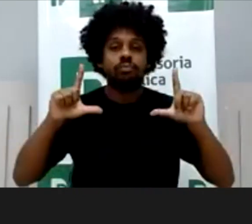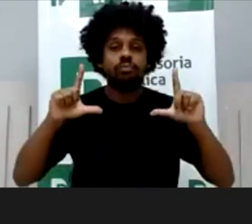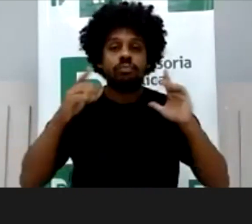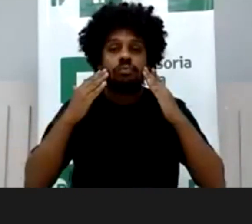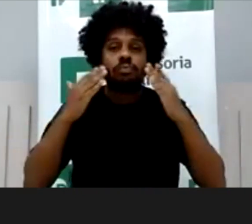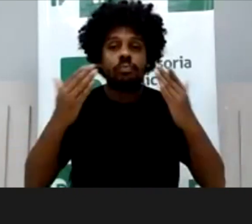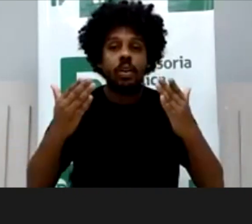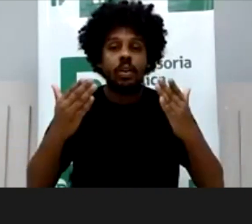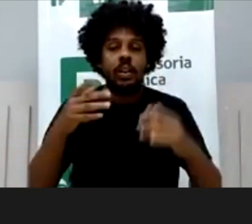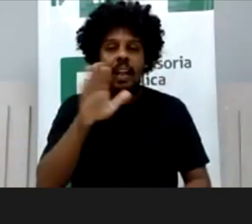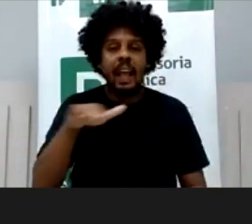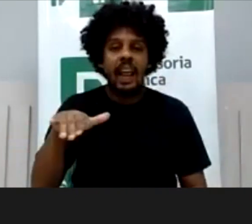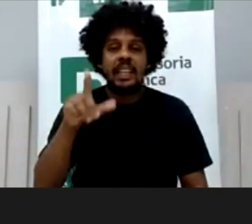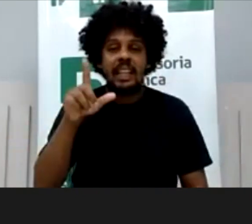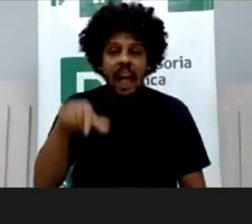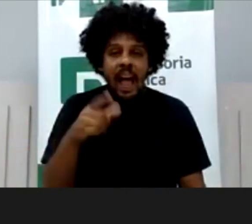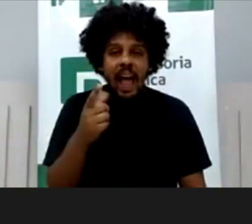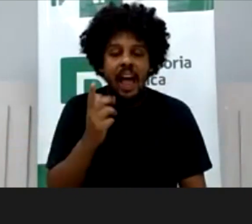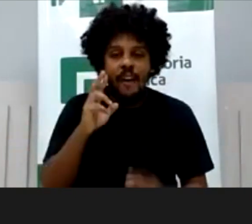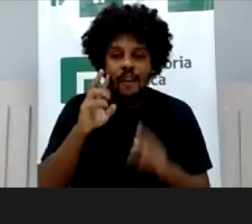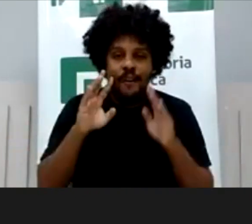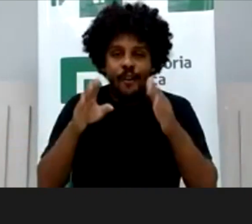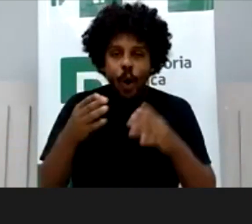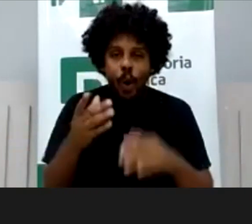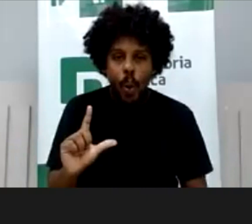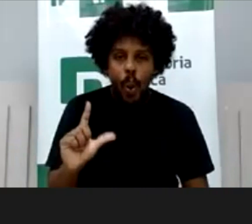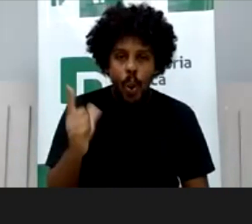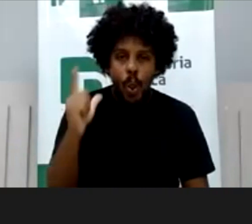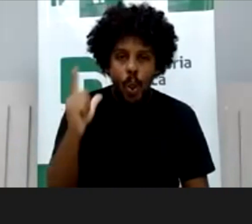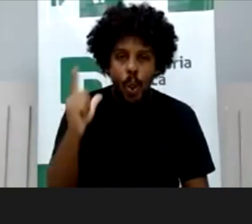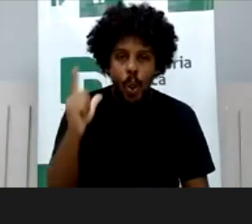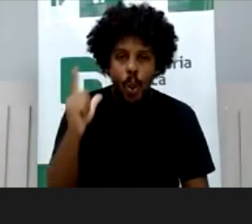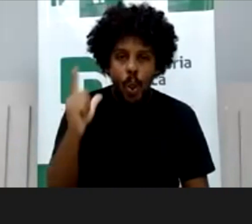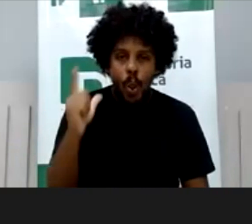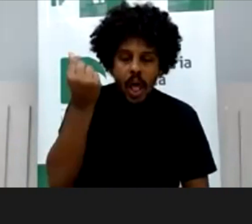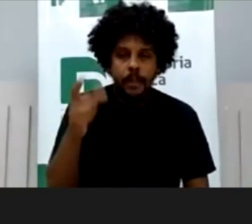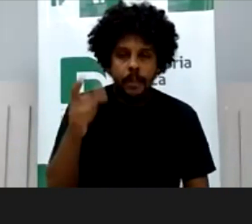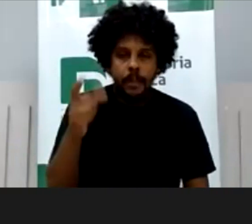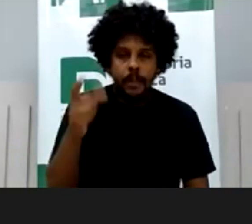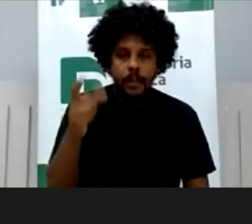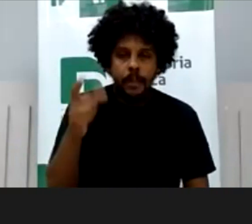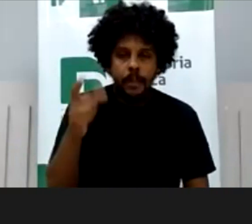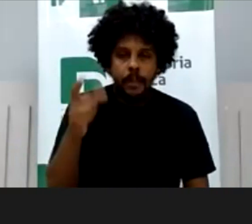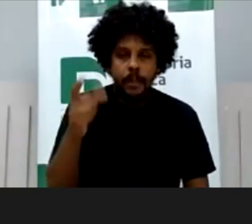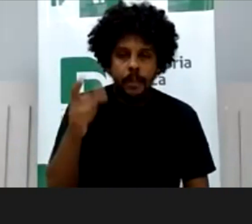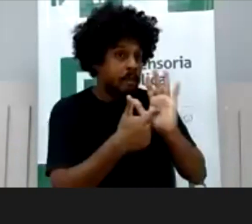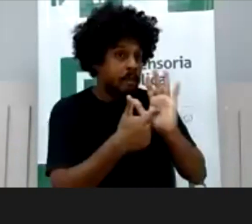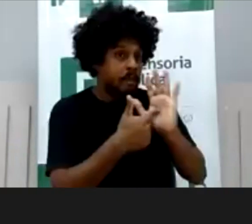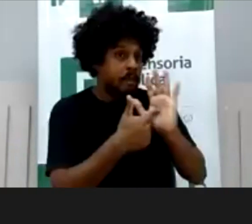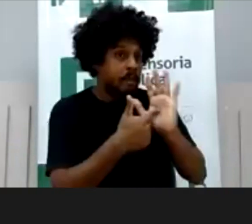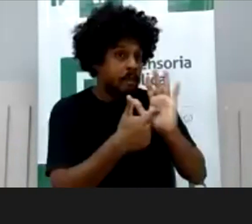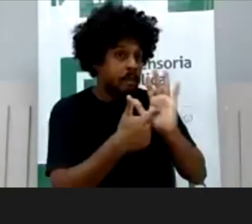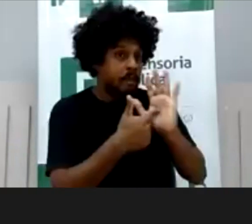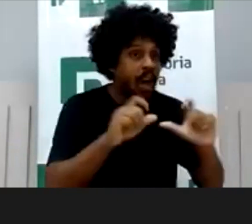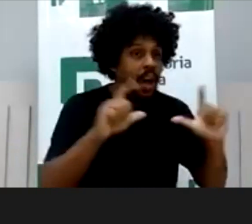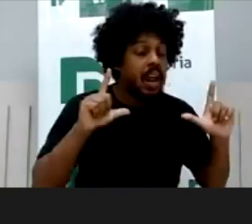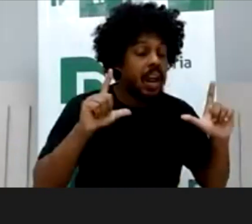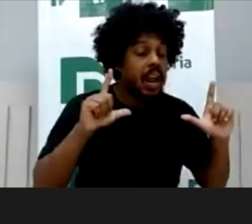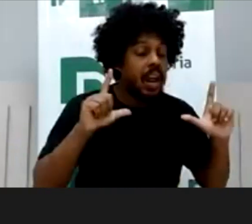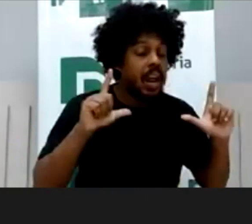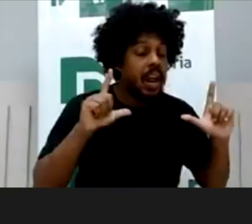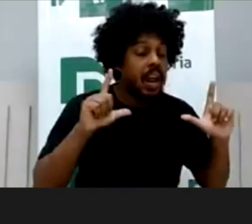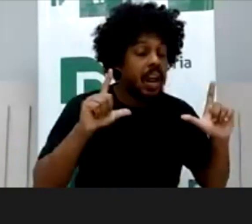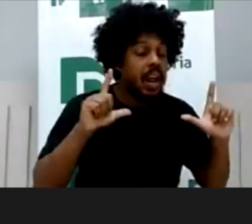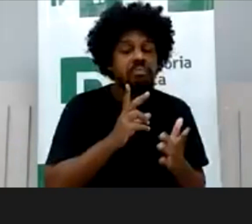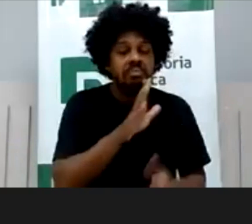com finalidade de lucro e aquela exposição da criança por simplesmente ser exposição. Quando você começa a olhar